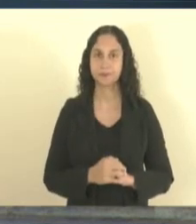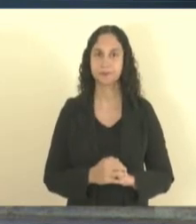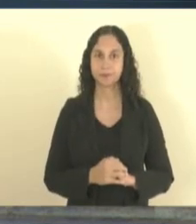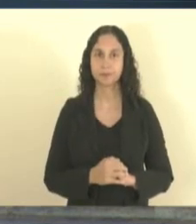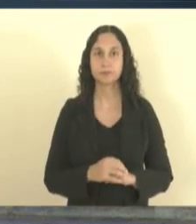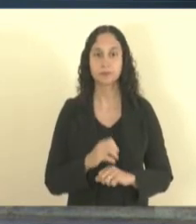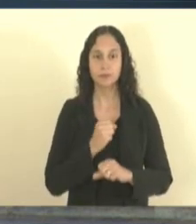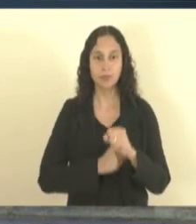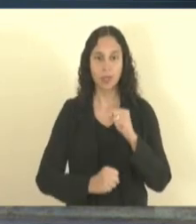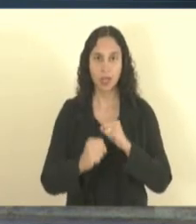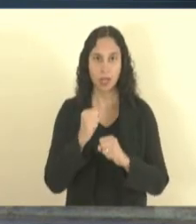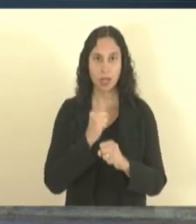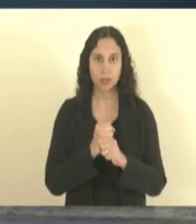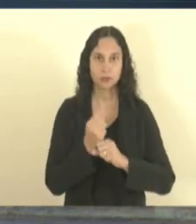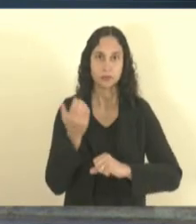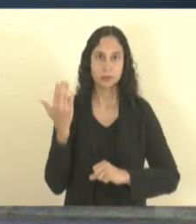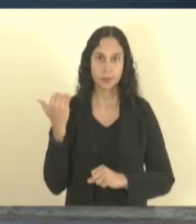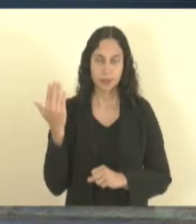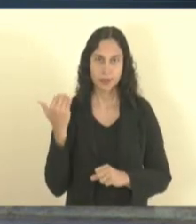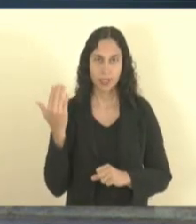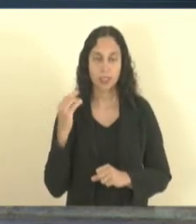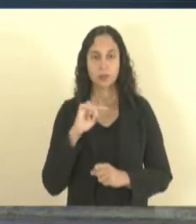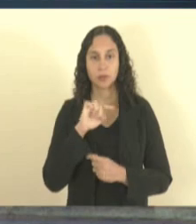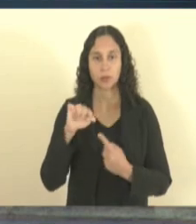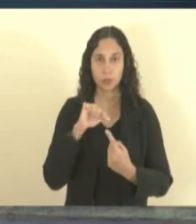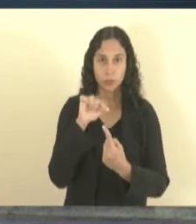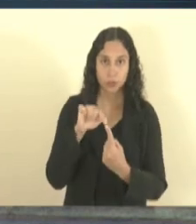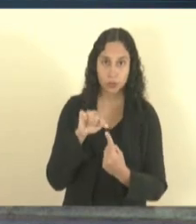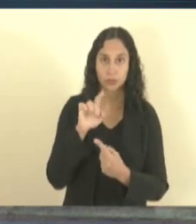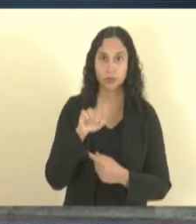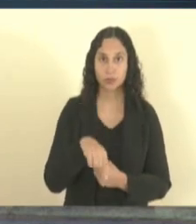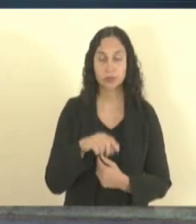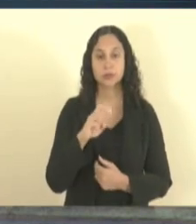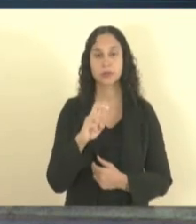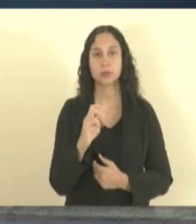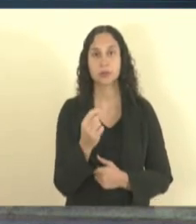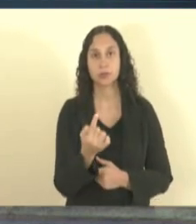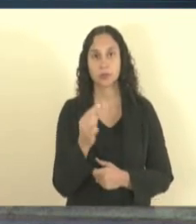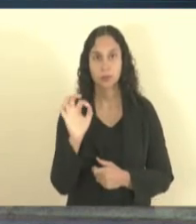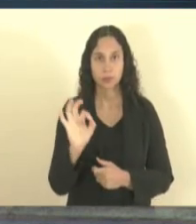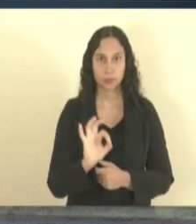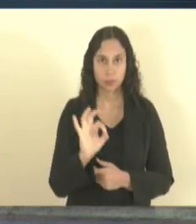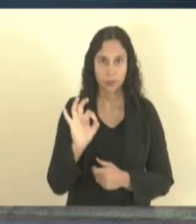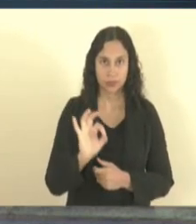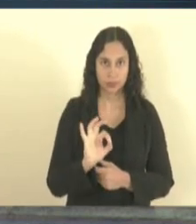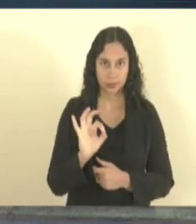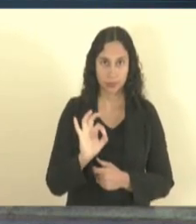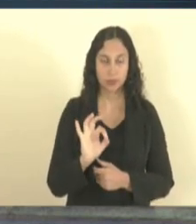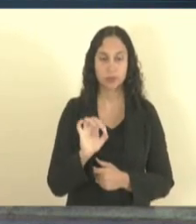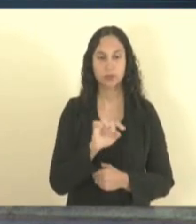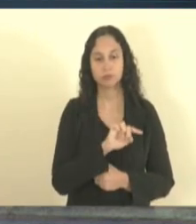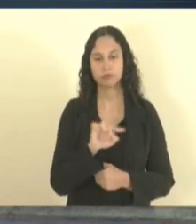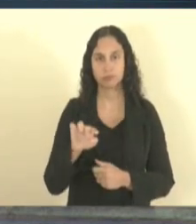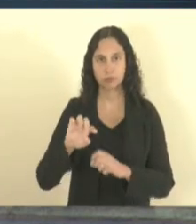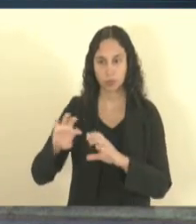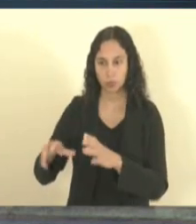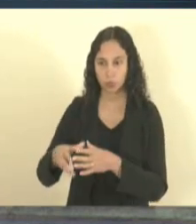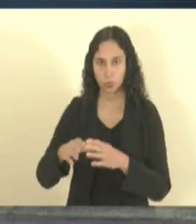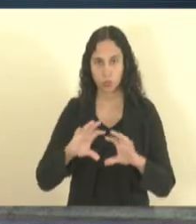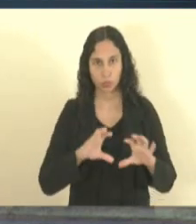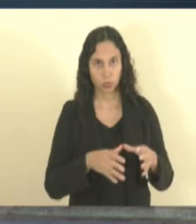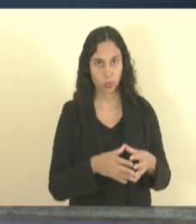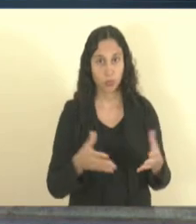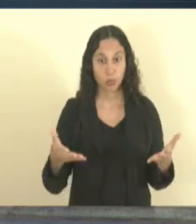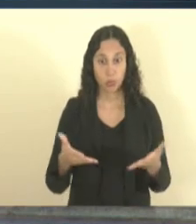o ano passado, a nossa meta era aplicar 51% do nosso orçamento nos portes prioritários. Esse ano é